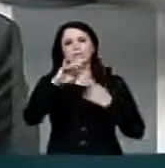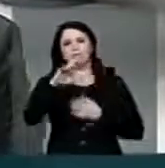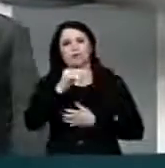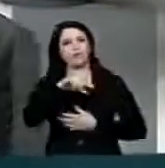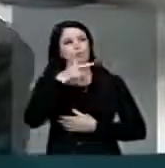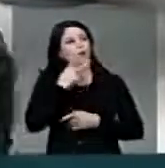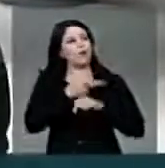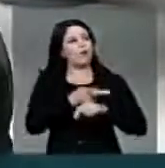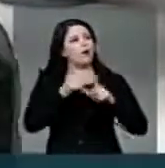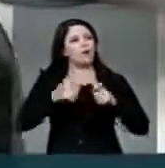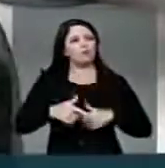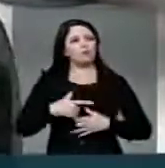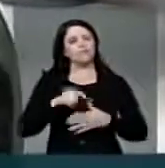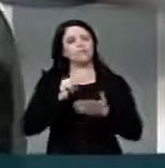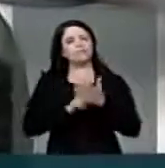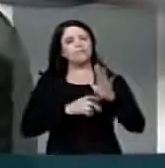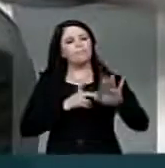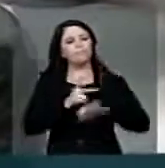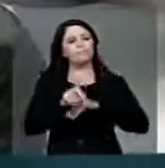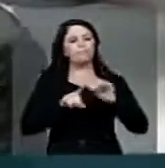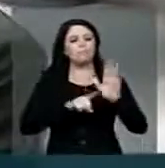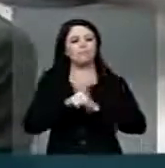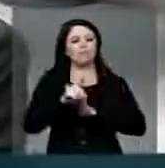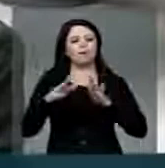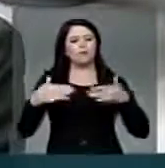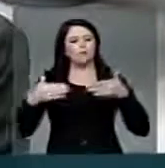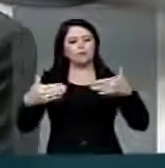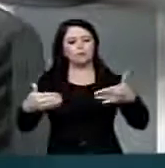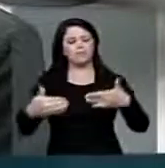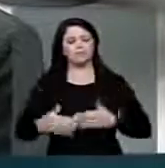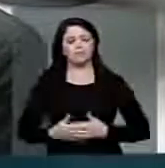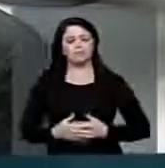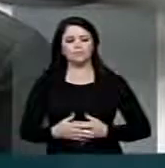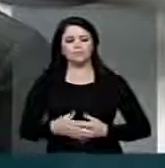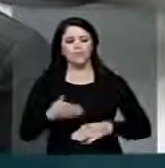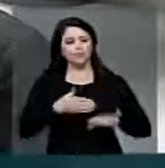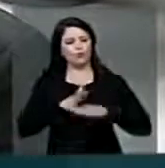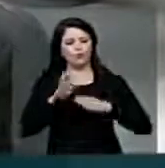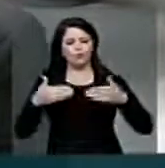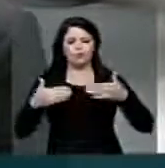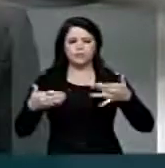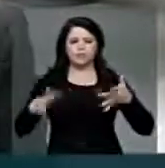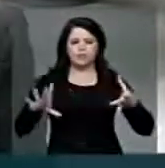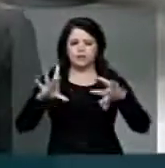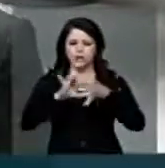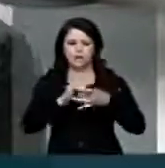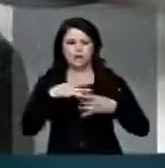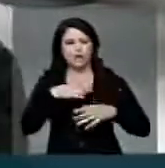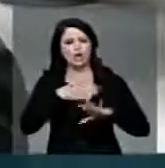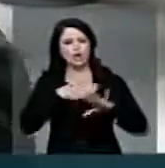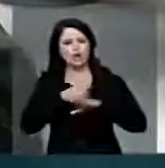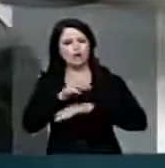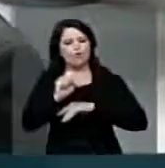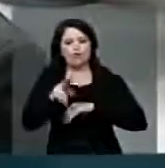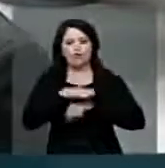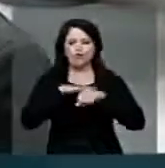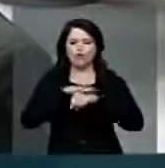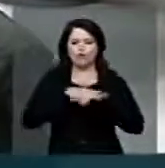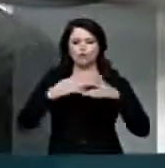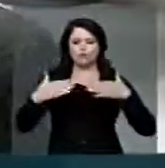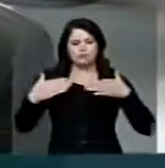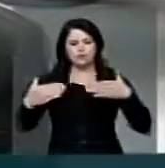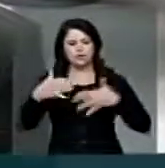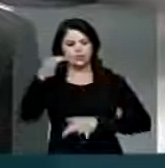buscar? Eu bato bem ali no Ministério da Informação, eu bato bem ali no Ministério da